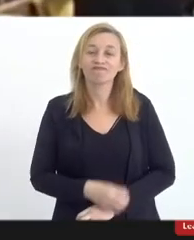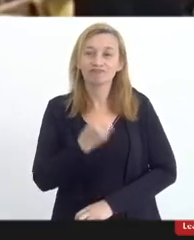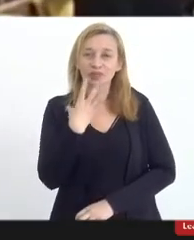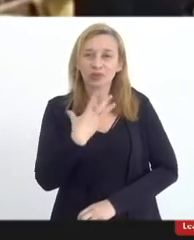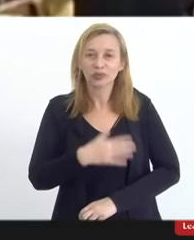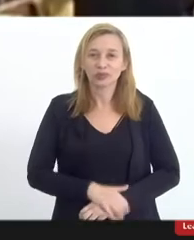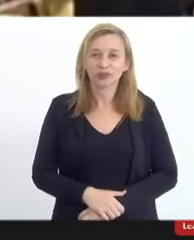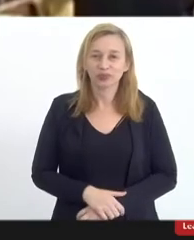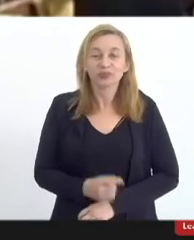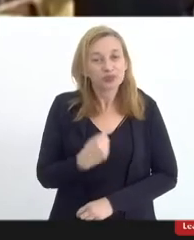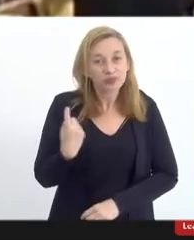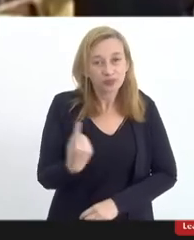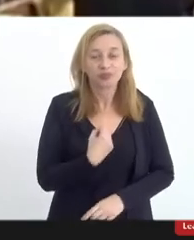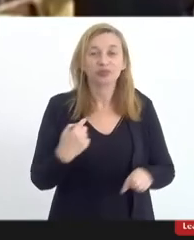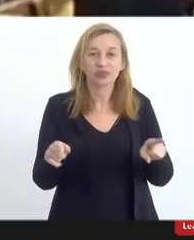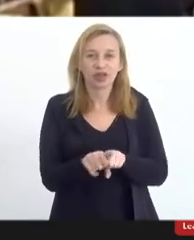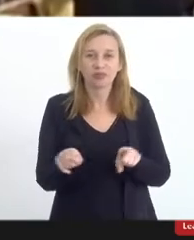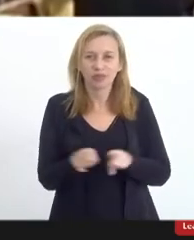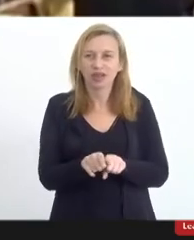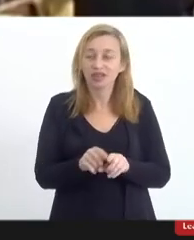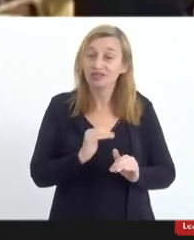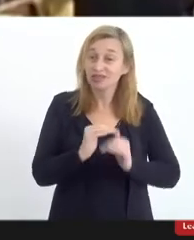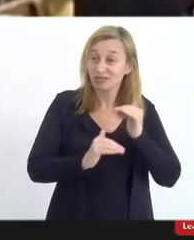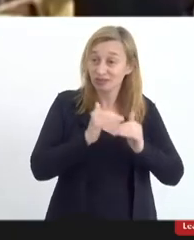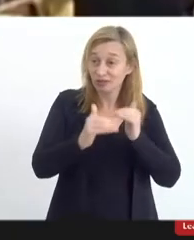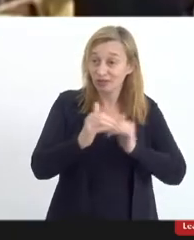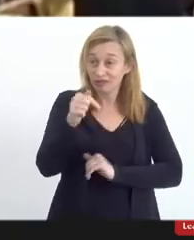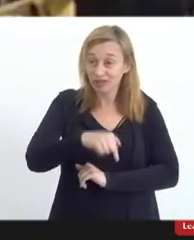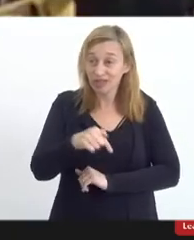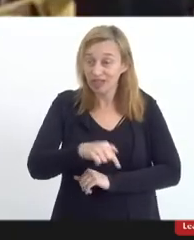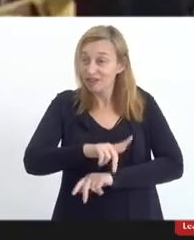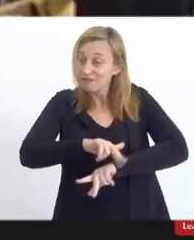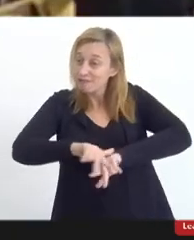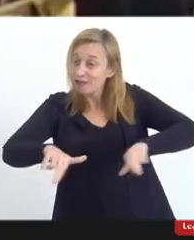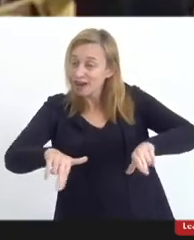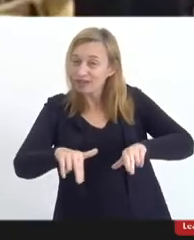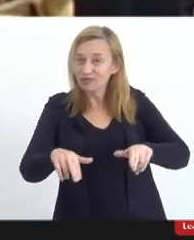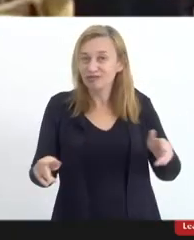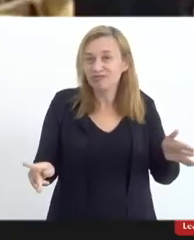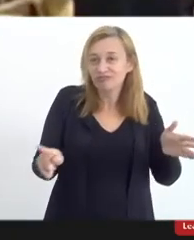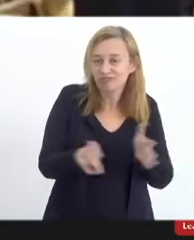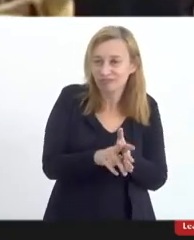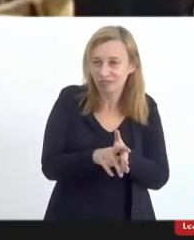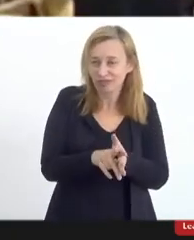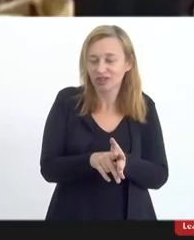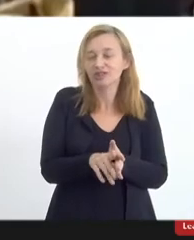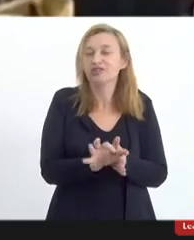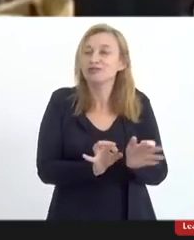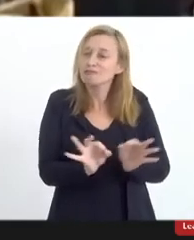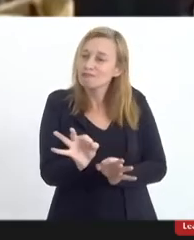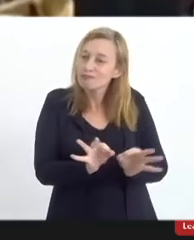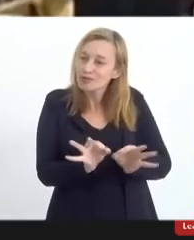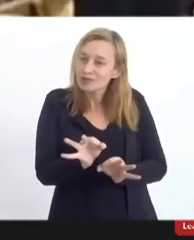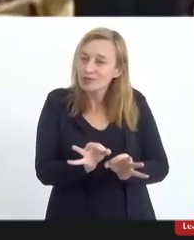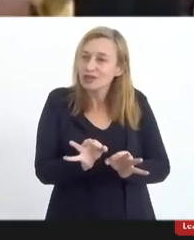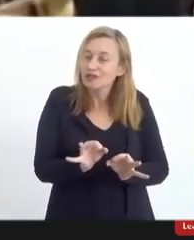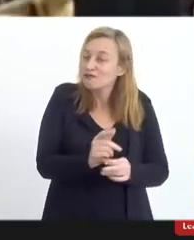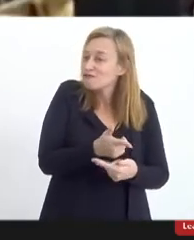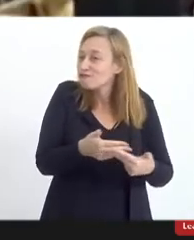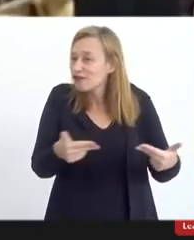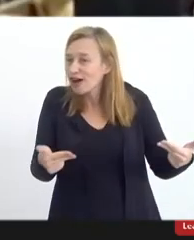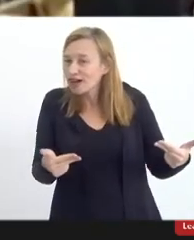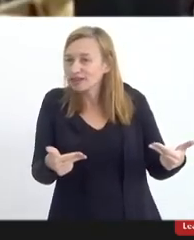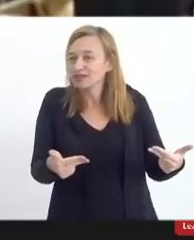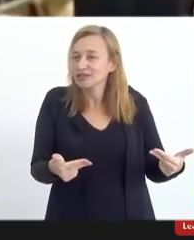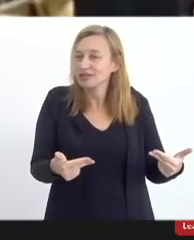Bom, nós também desenvolvemos aqui vários projetos, nós propomos vários projetos